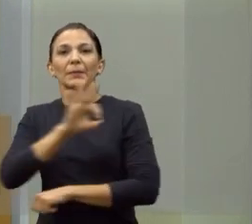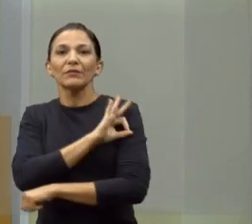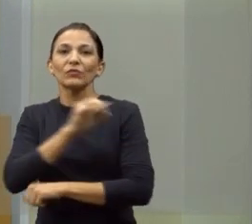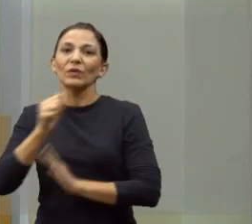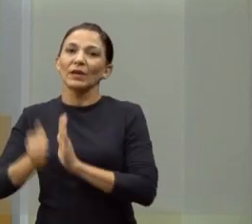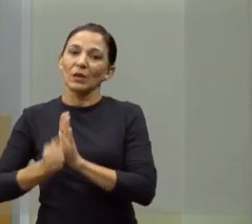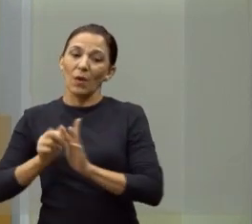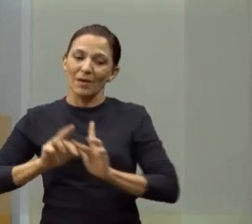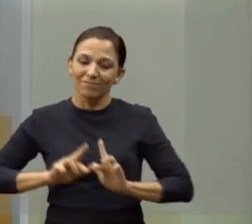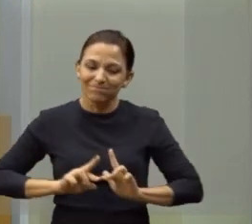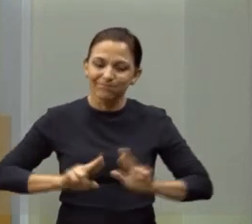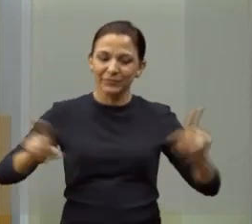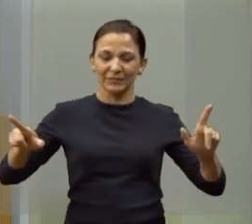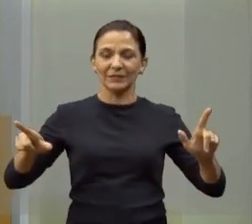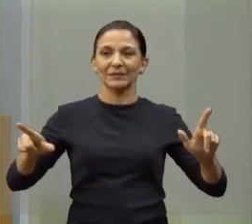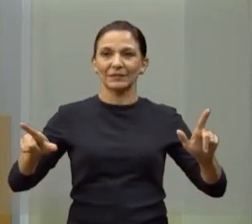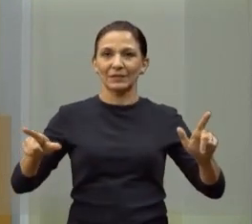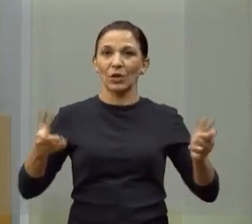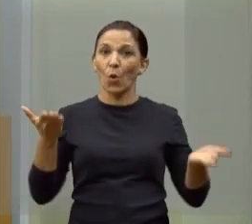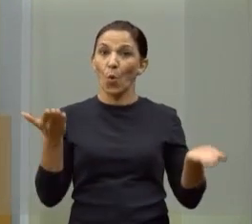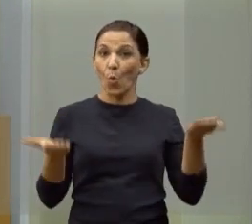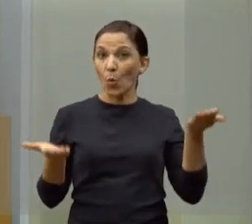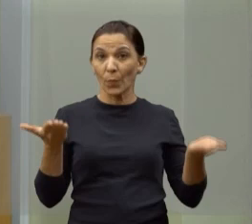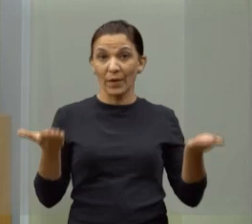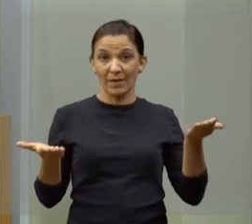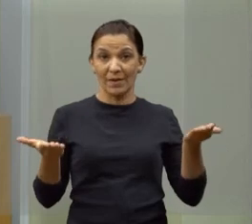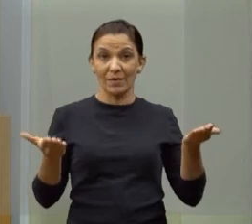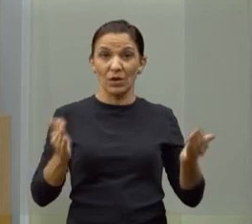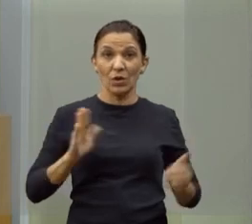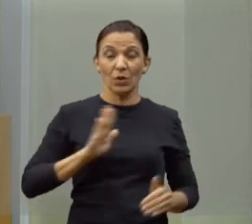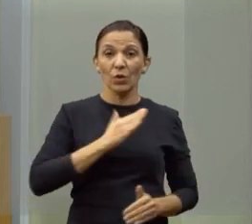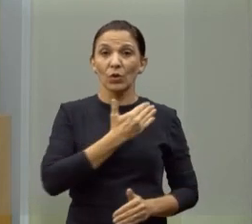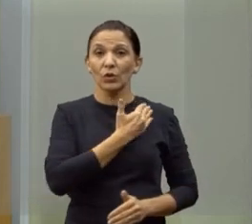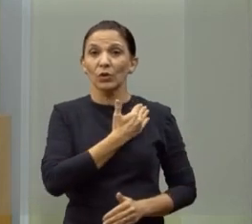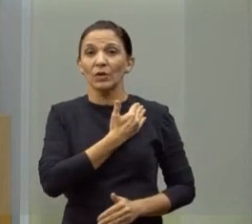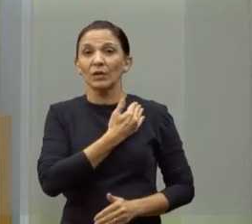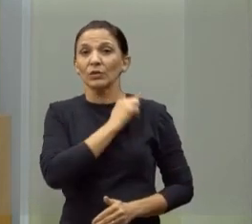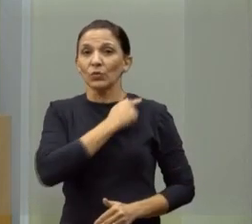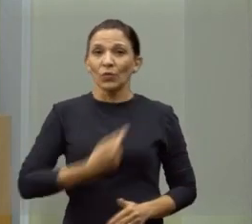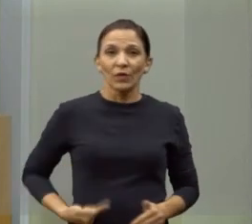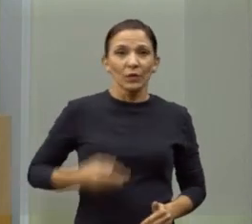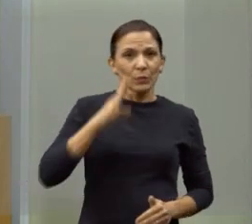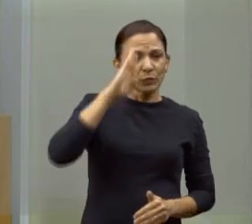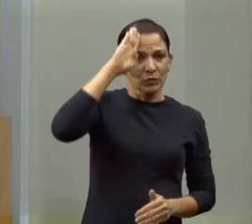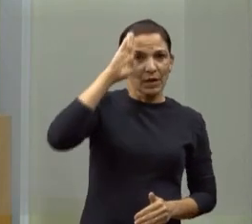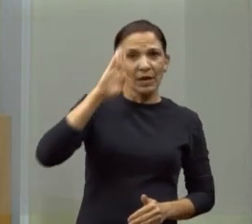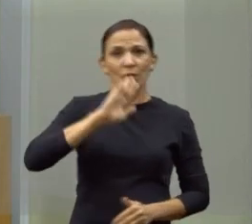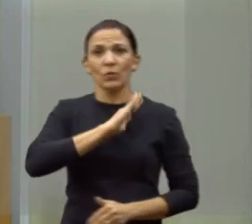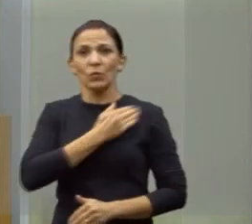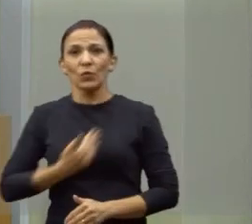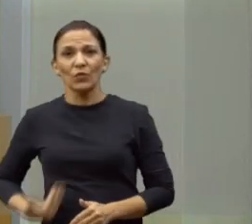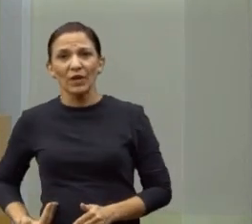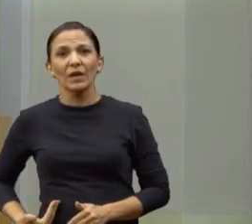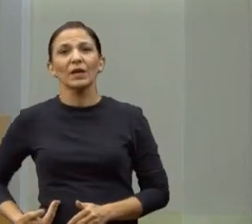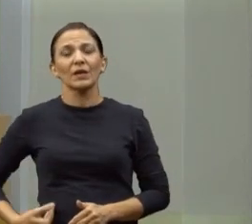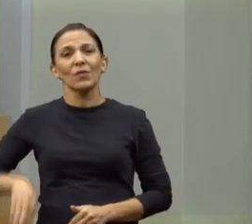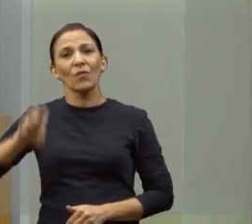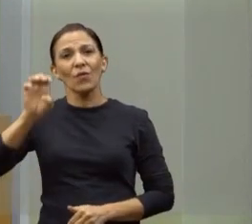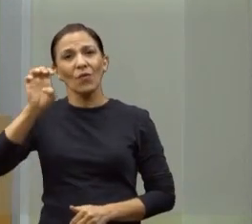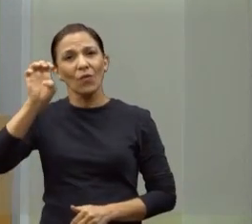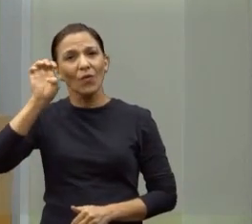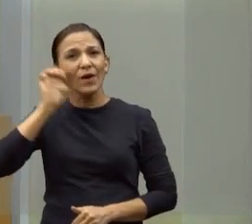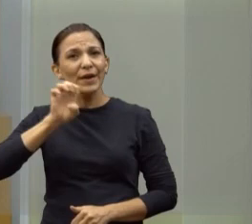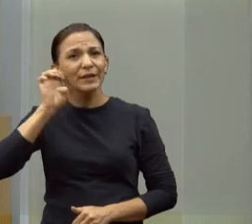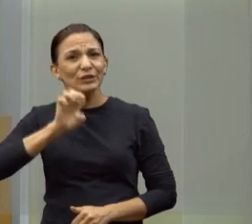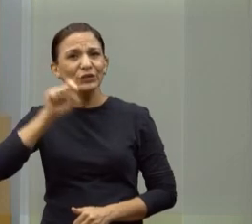contestar e fazer essa equiparação de ambos os governos, essa Câmara estaria colocando uma corda no seu